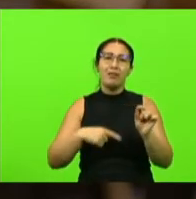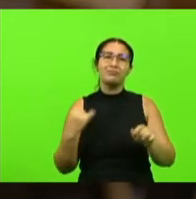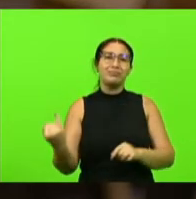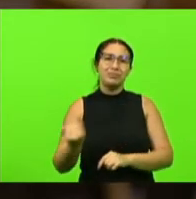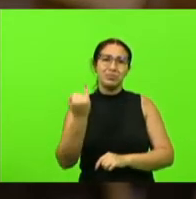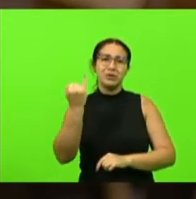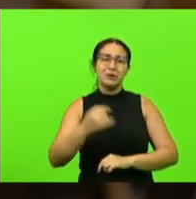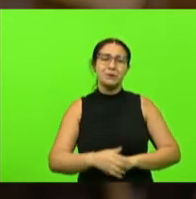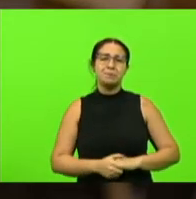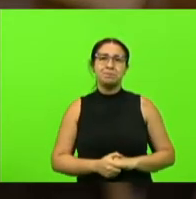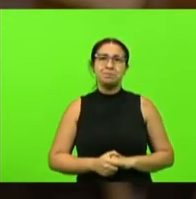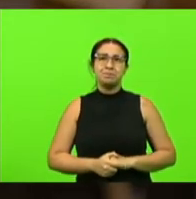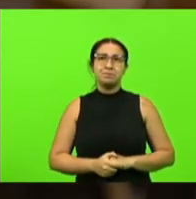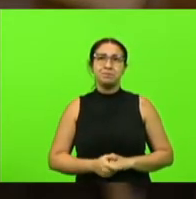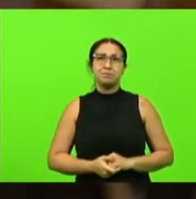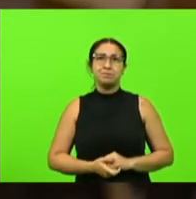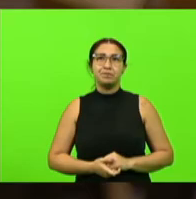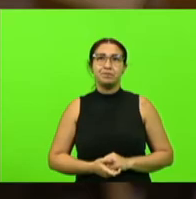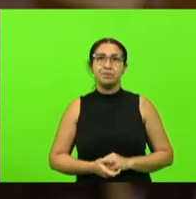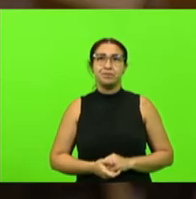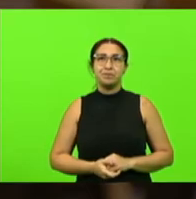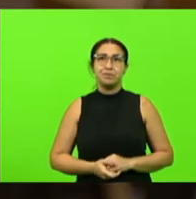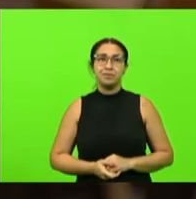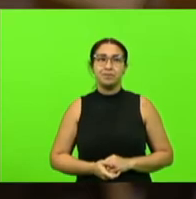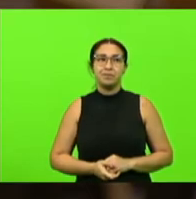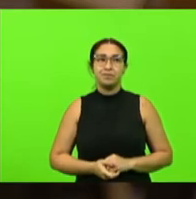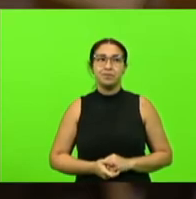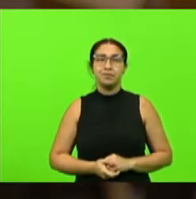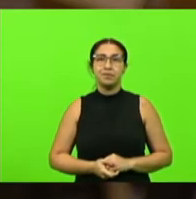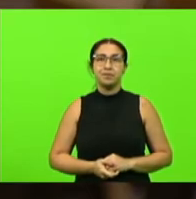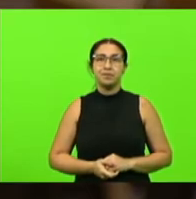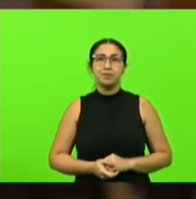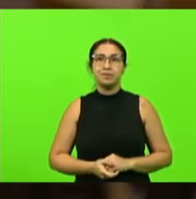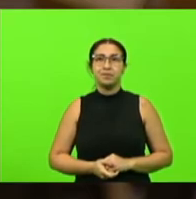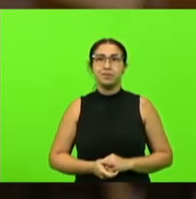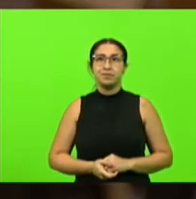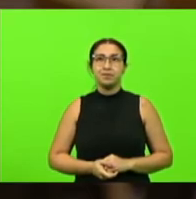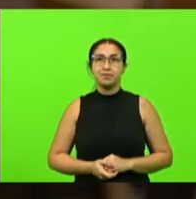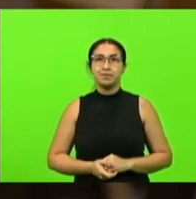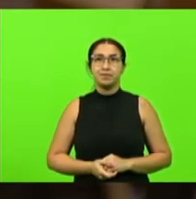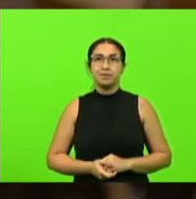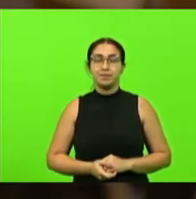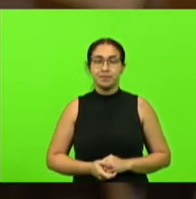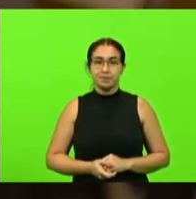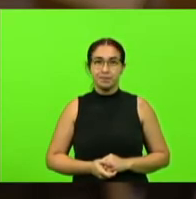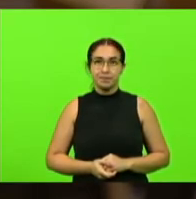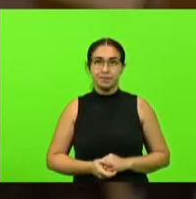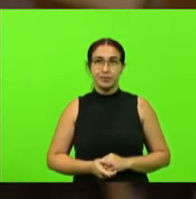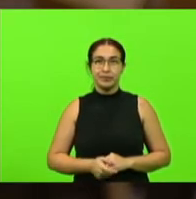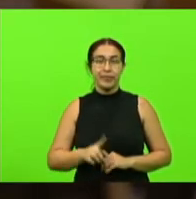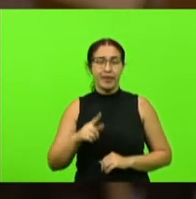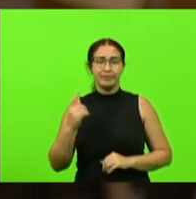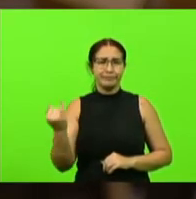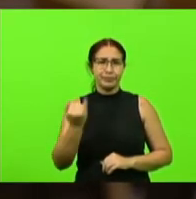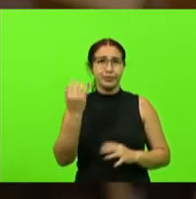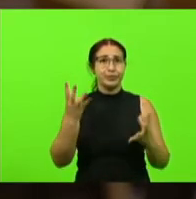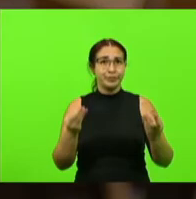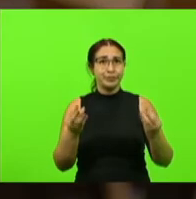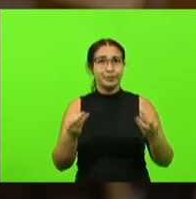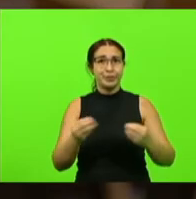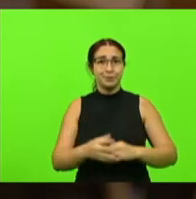um minuto deputado isso é extremamente importante para dar